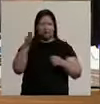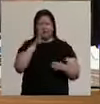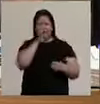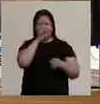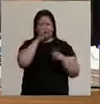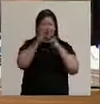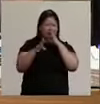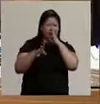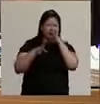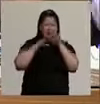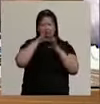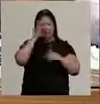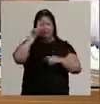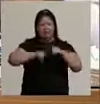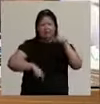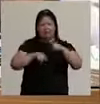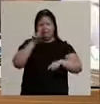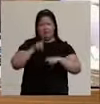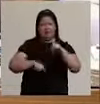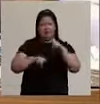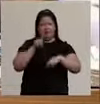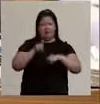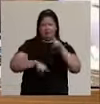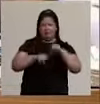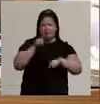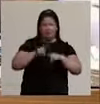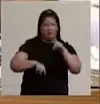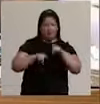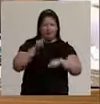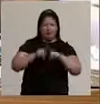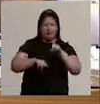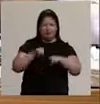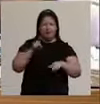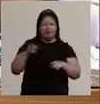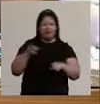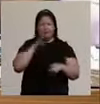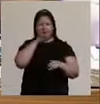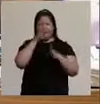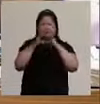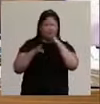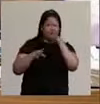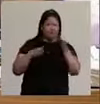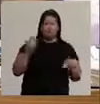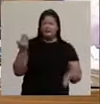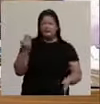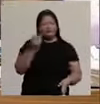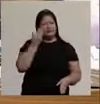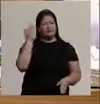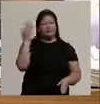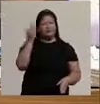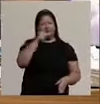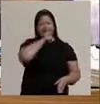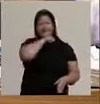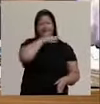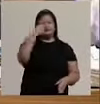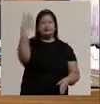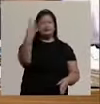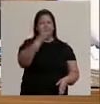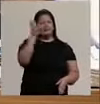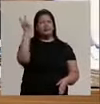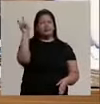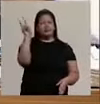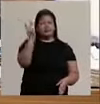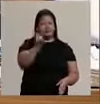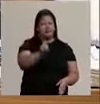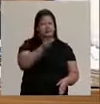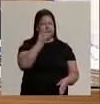xingamentos, é com palavreados de baixo calão, é com ameaças. Não dá, não dá. É a quarta, quinta